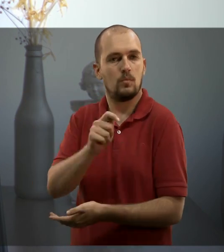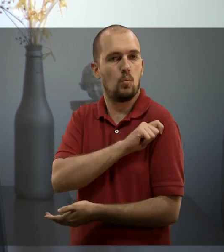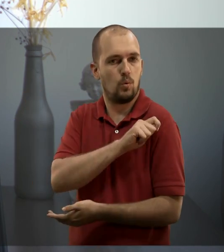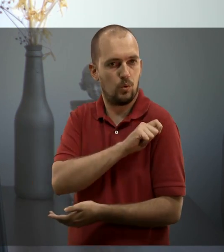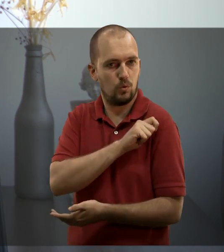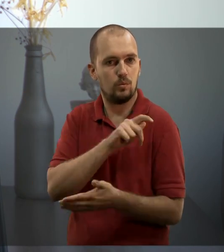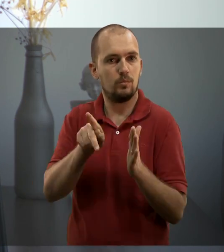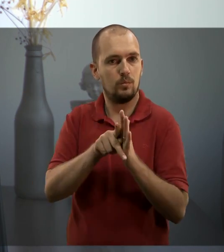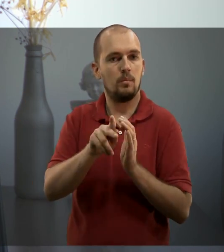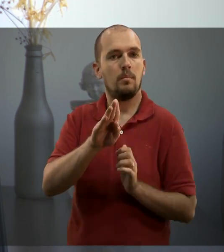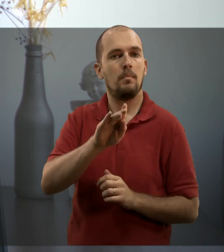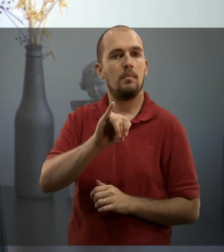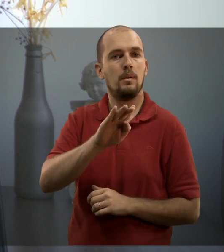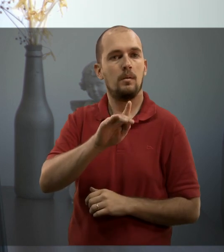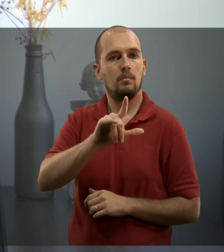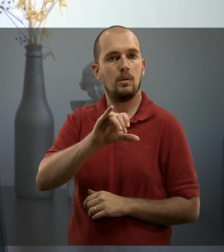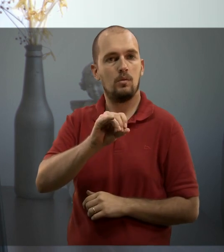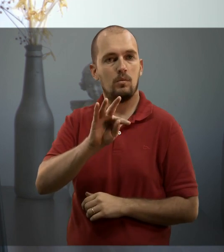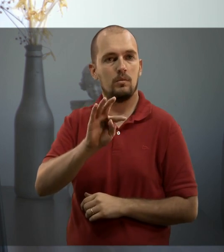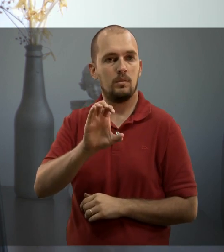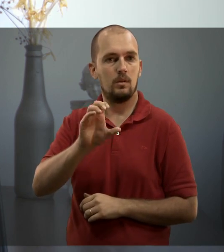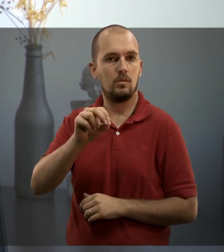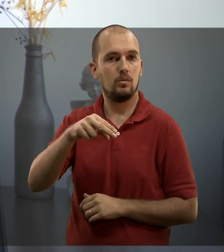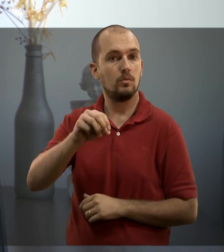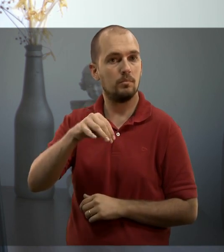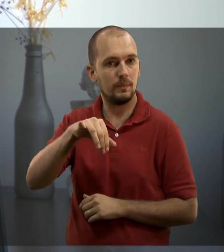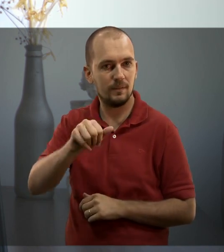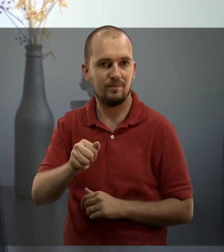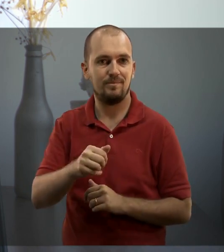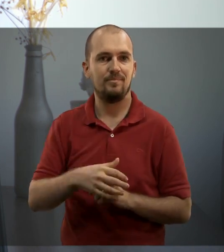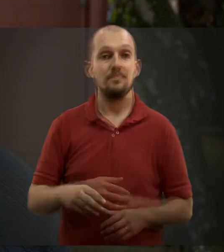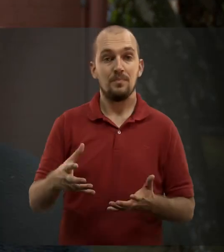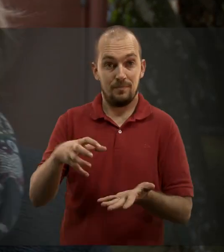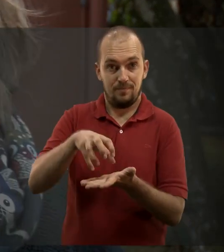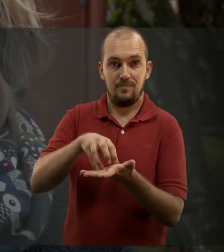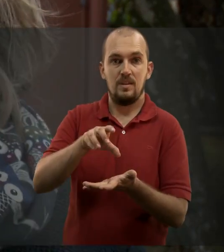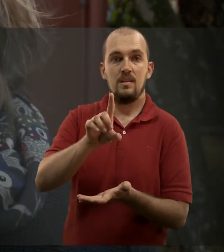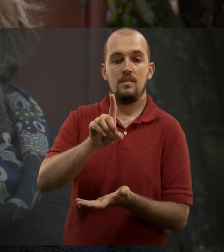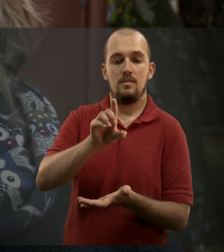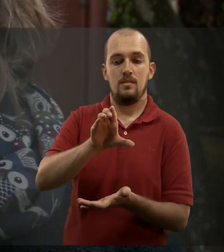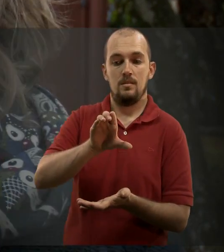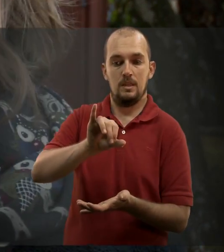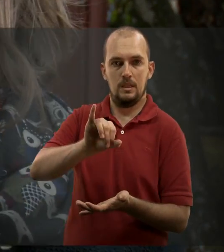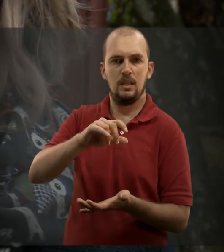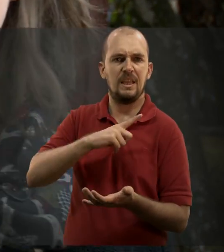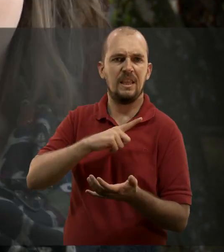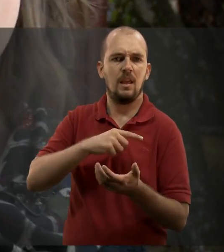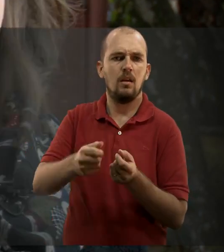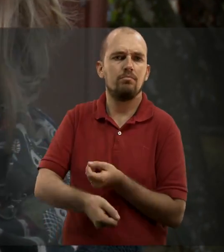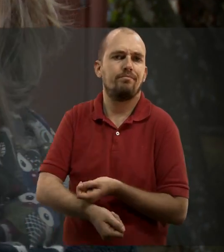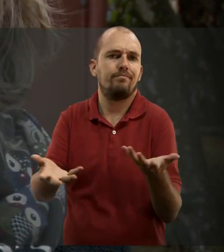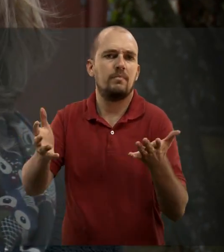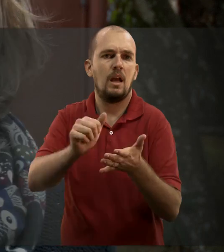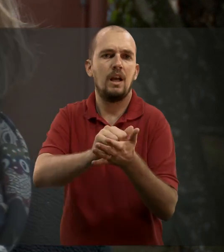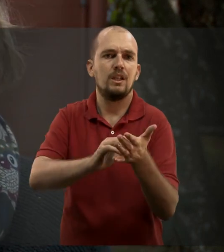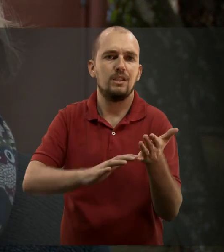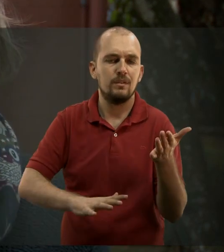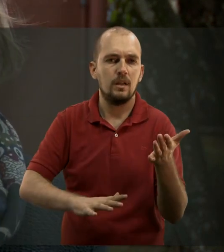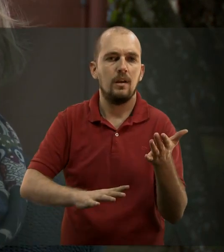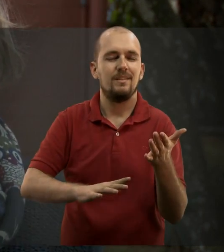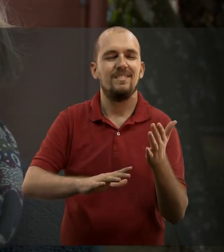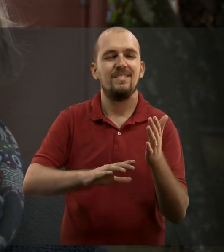são desenvolvidas pelos alunos de biblioteconomia, que são muito interdisciplinares. O DCI oferece algumas atividades extracurriculares,